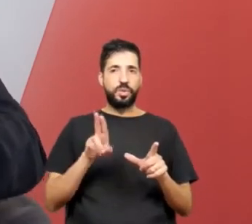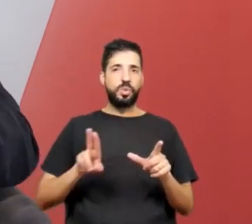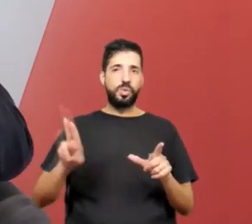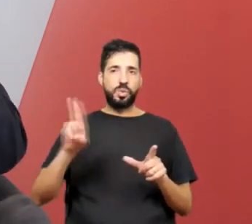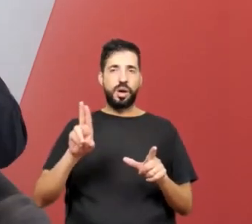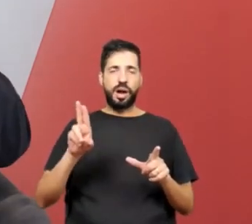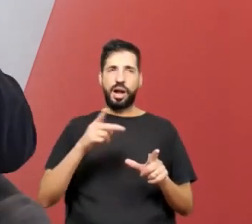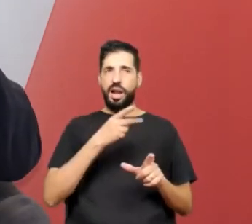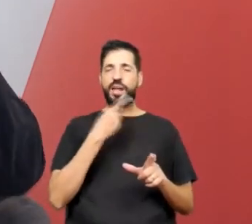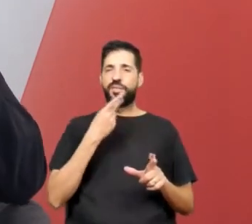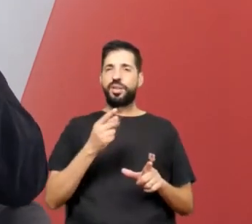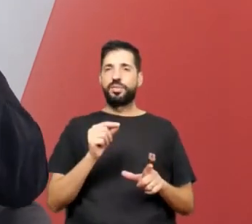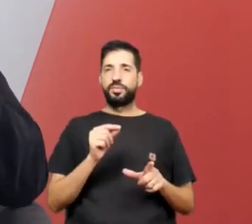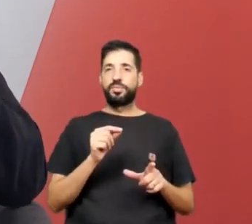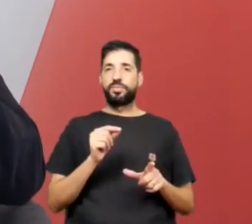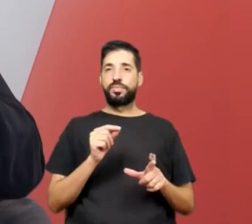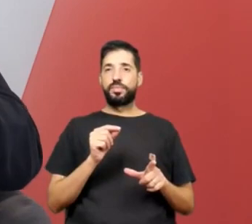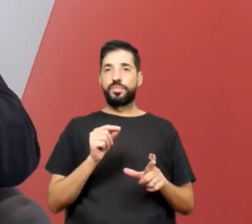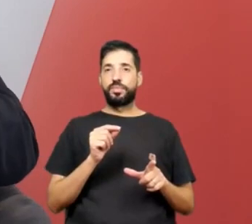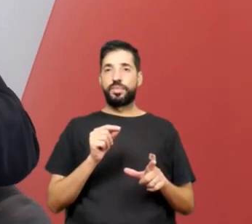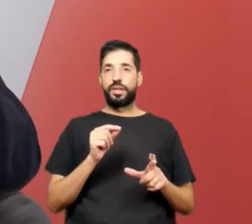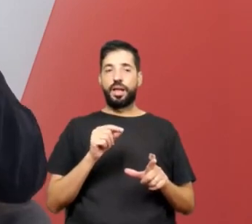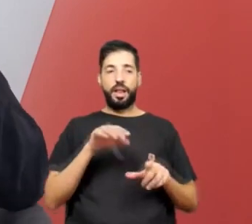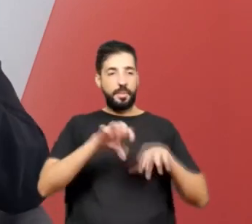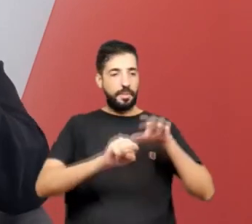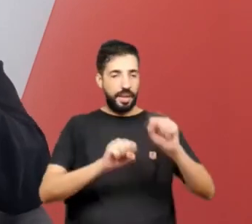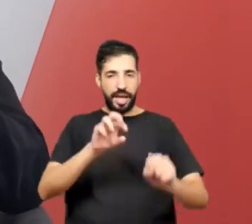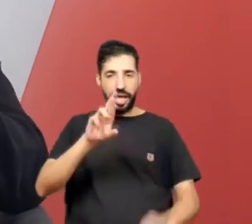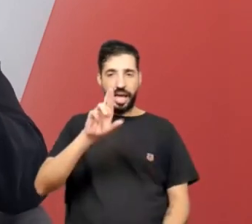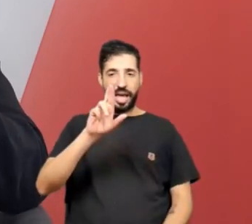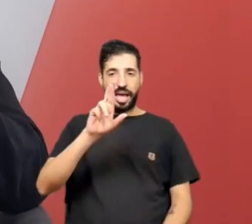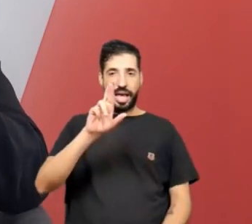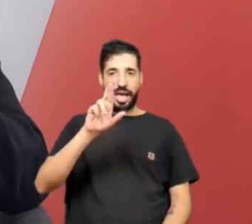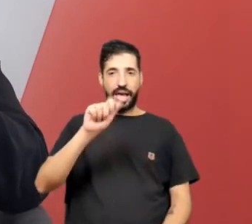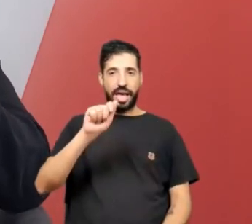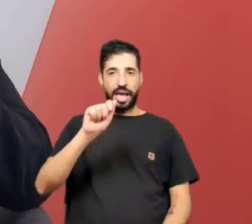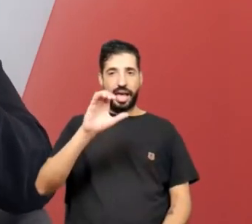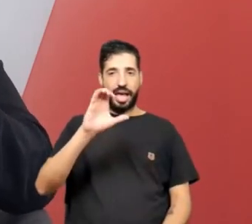eles hackeiam o nosso pensamento.